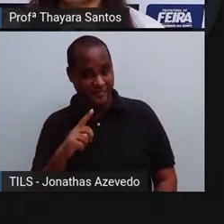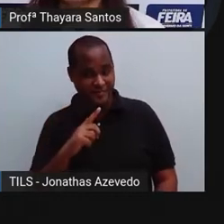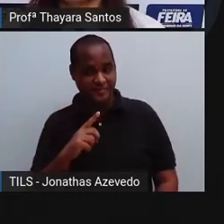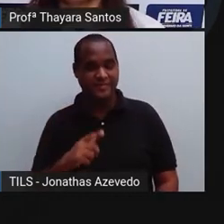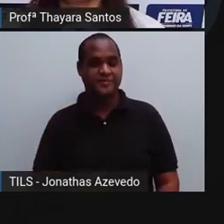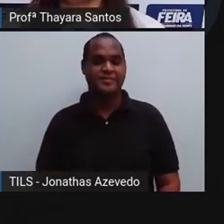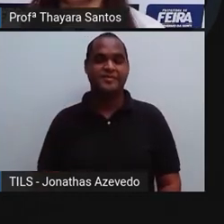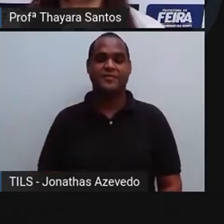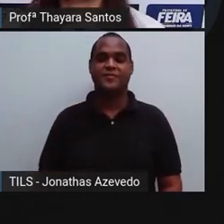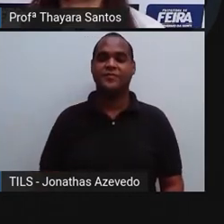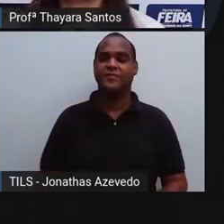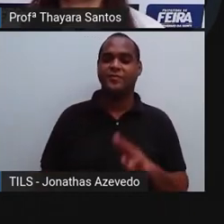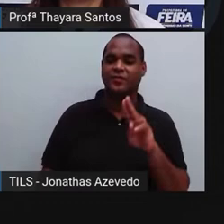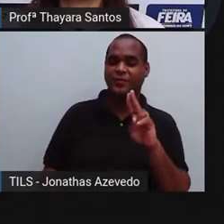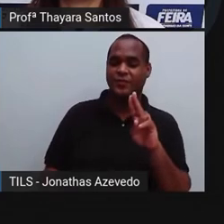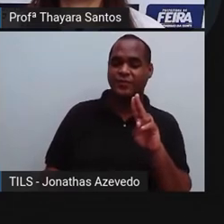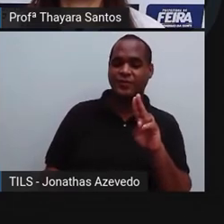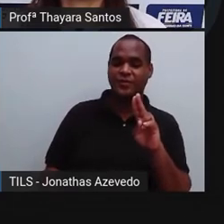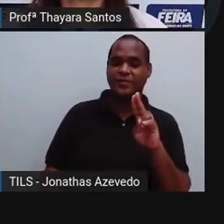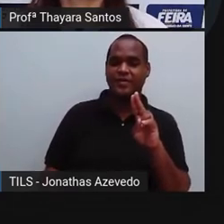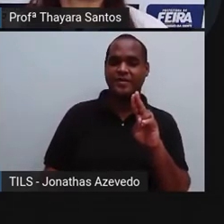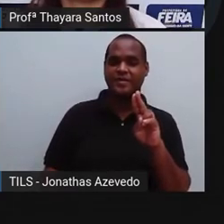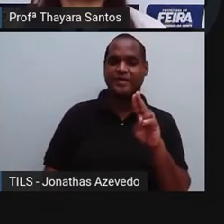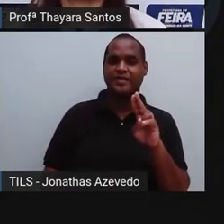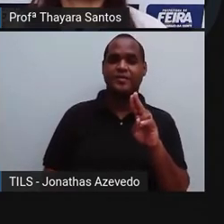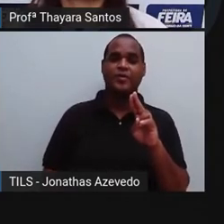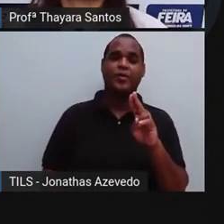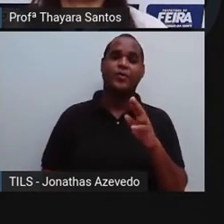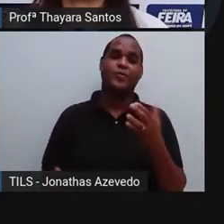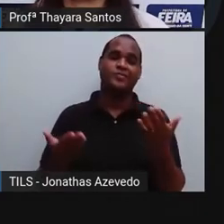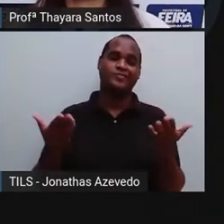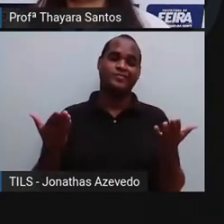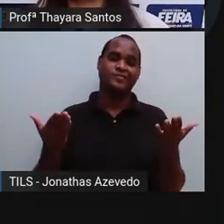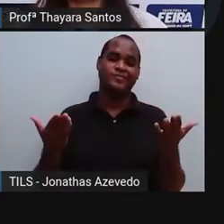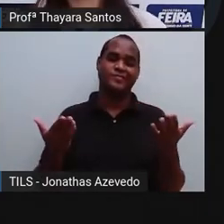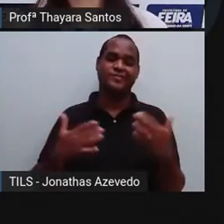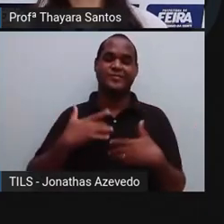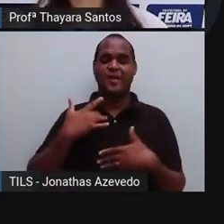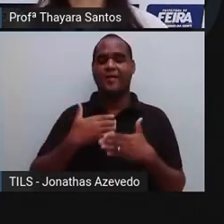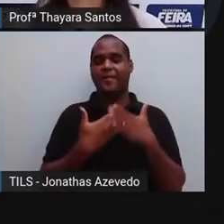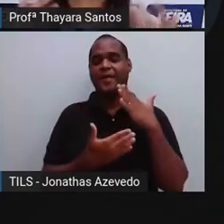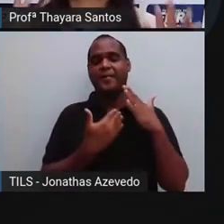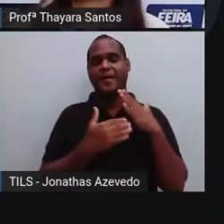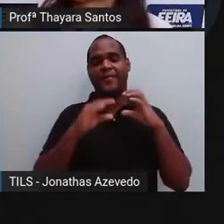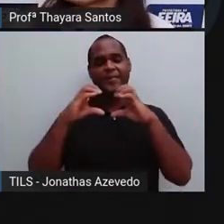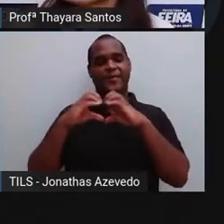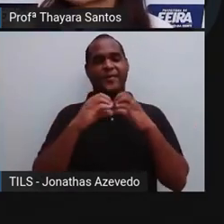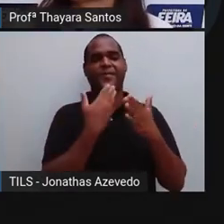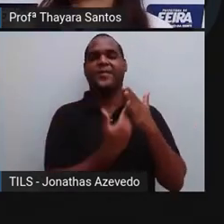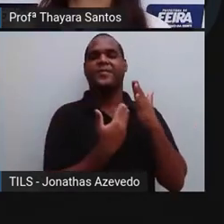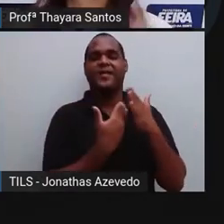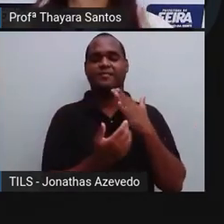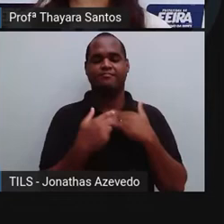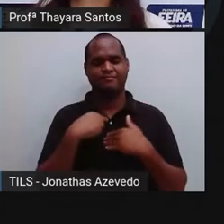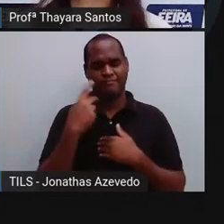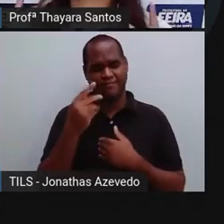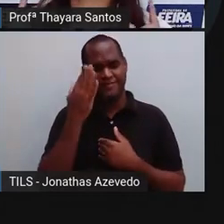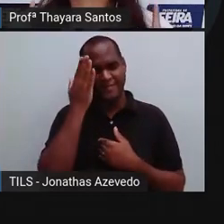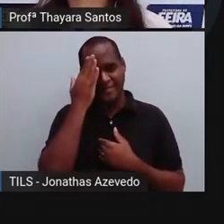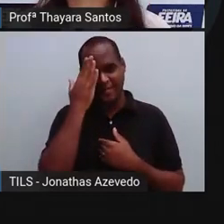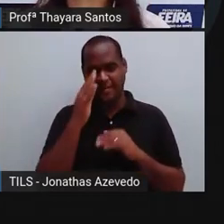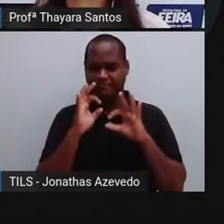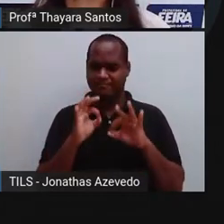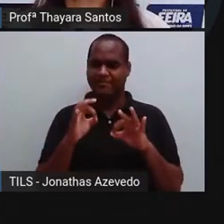achei. Letra U, não tem. Acabaram minhas vidas, mas eu sei que vocês aí do outro lado vão